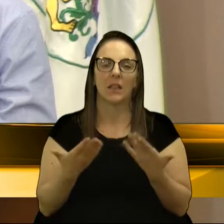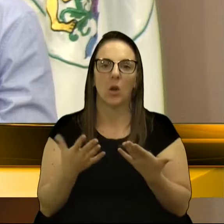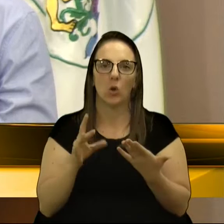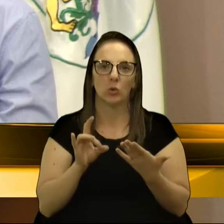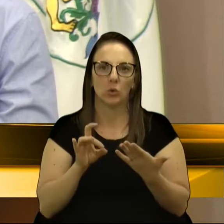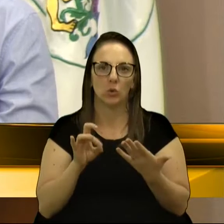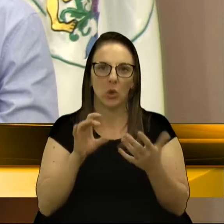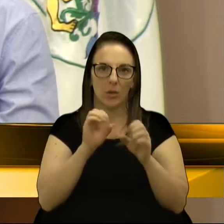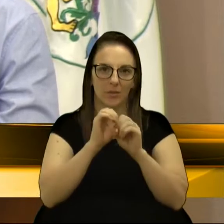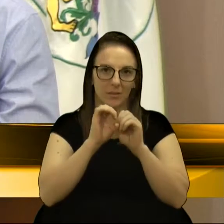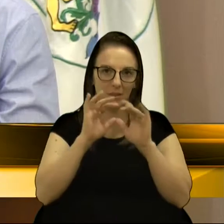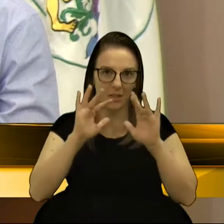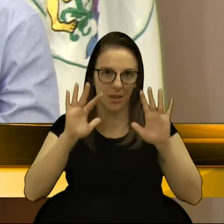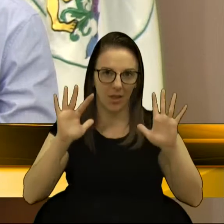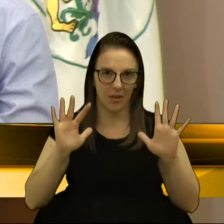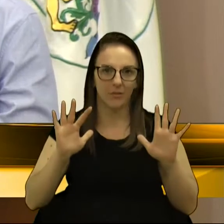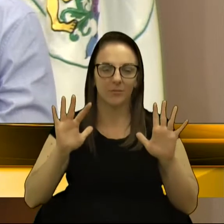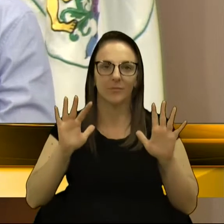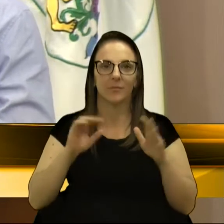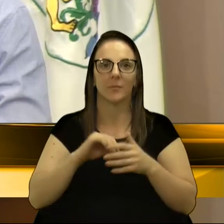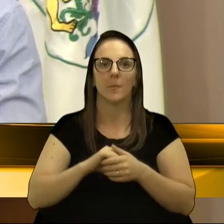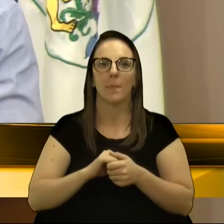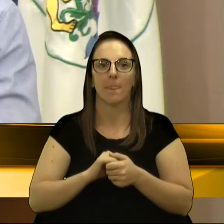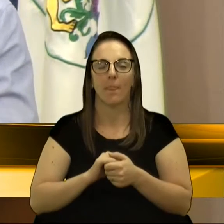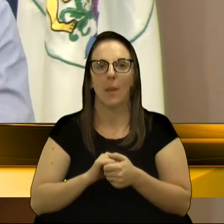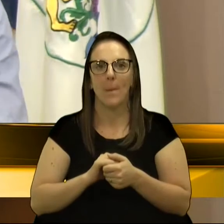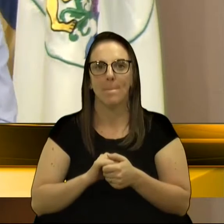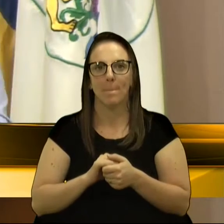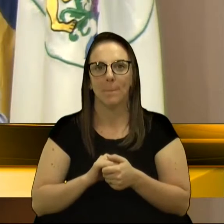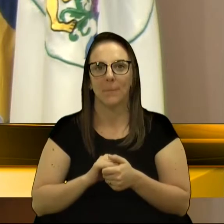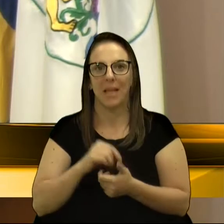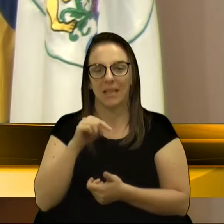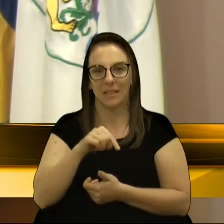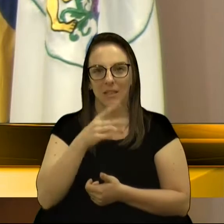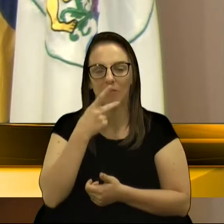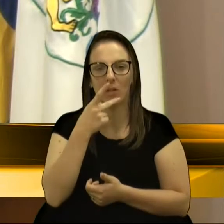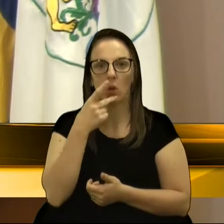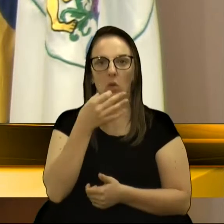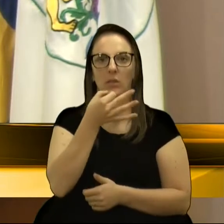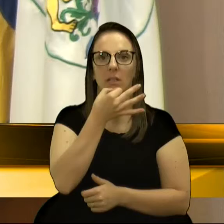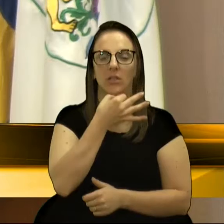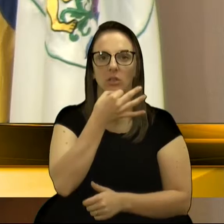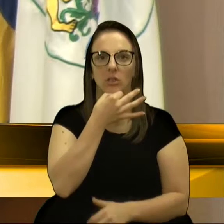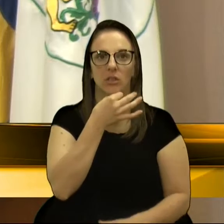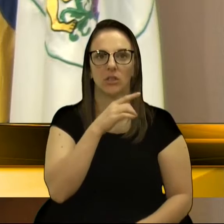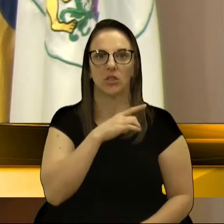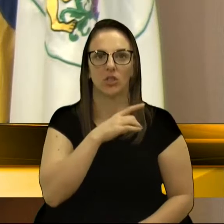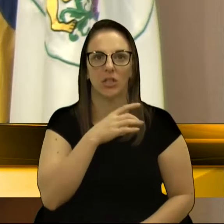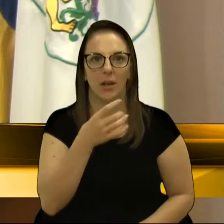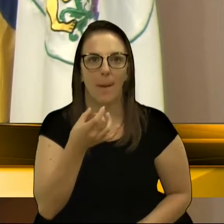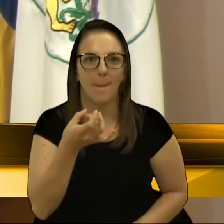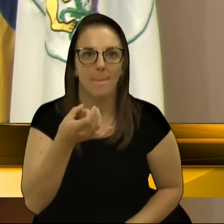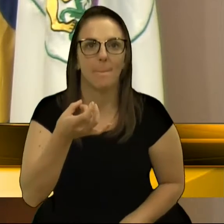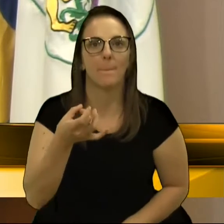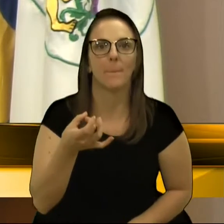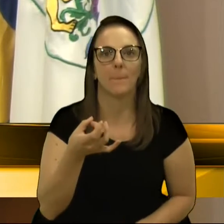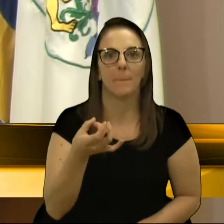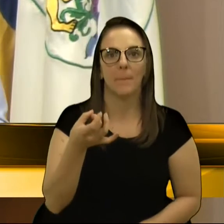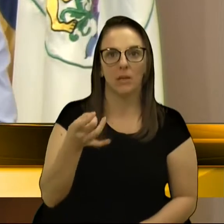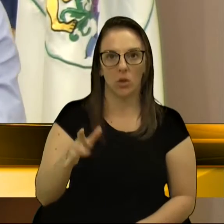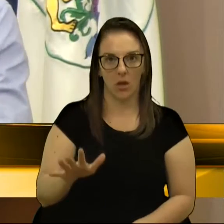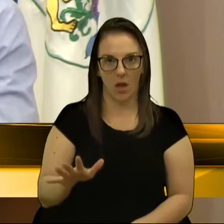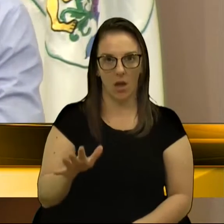esclarecimento, porque foi falado aqui que Caxias do Sul tinha sido abandonada pelo governo federal.